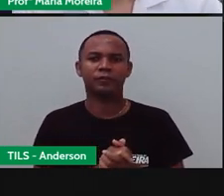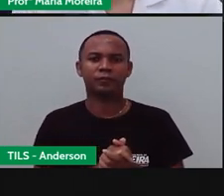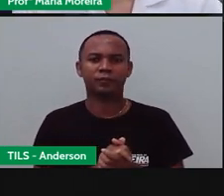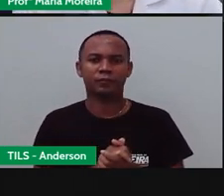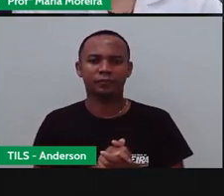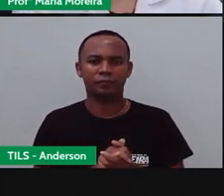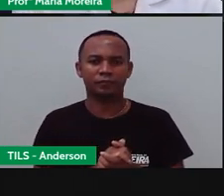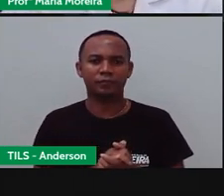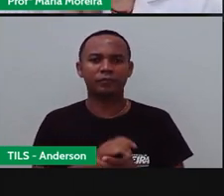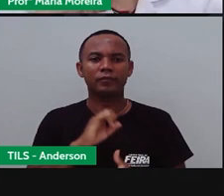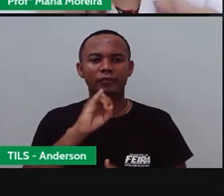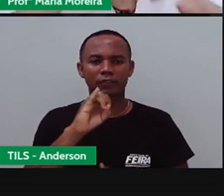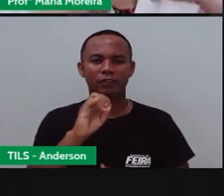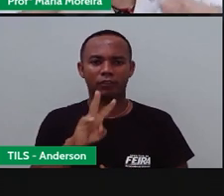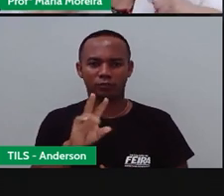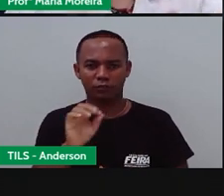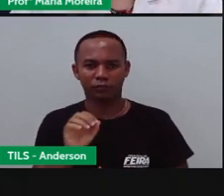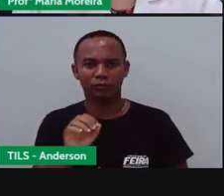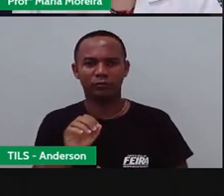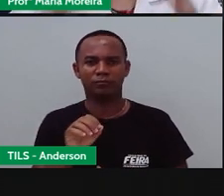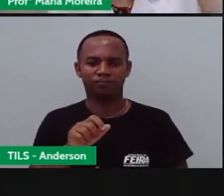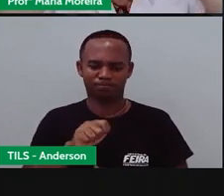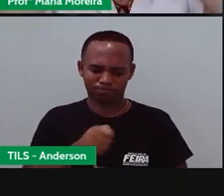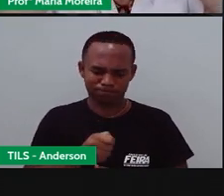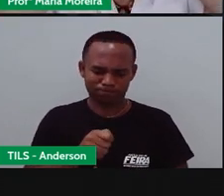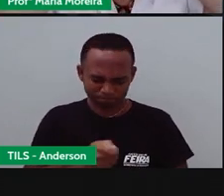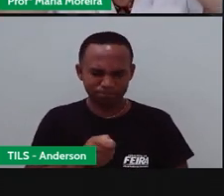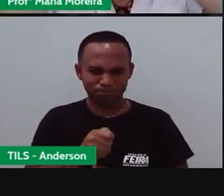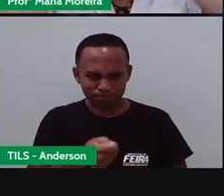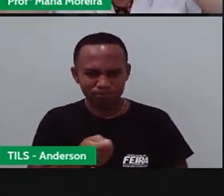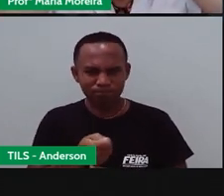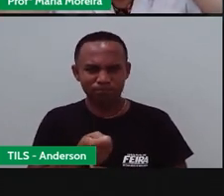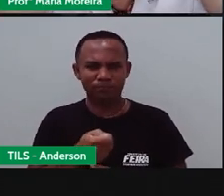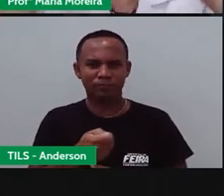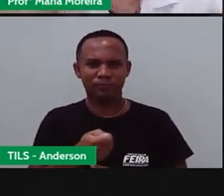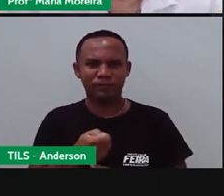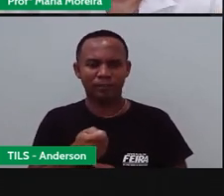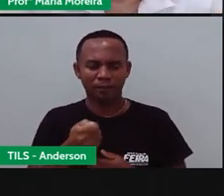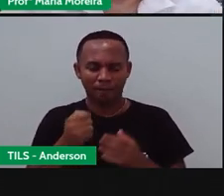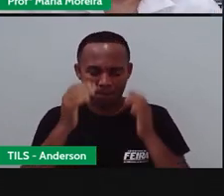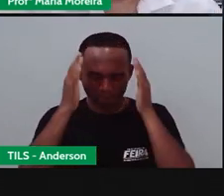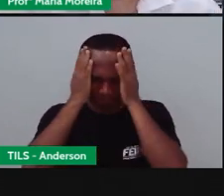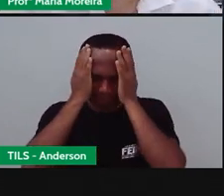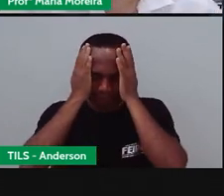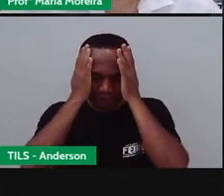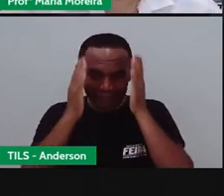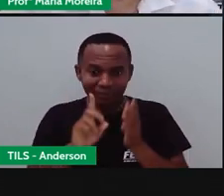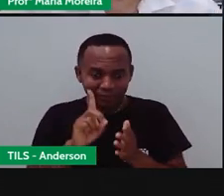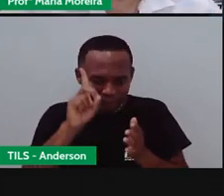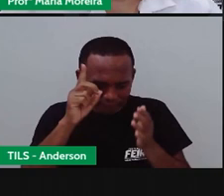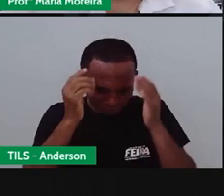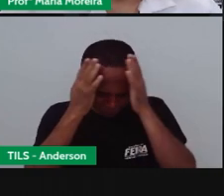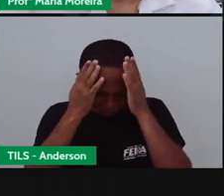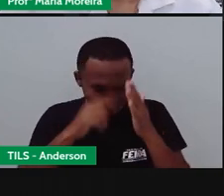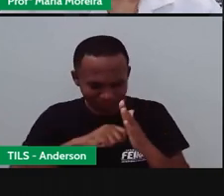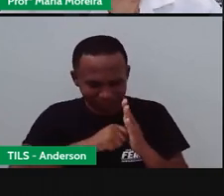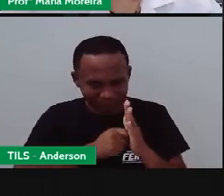Ivo Tenta abrir a porta Meu Deus Está trancada Ah, não